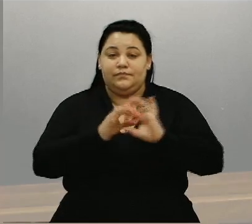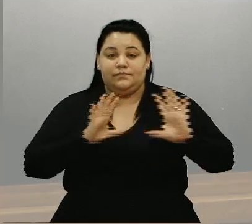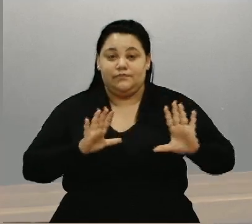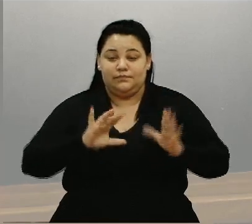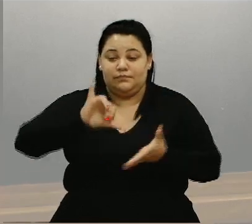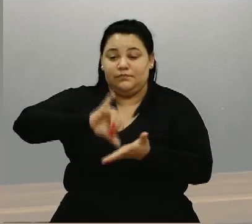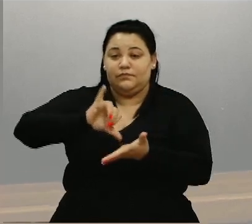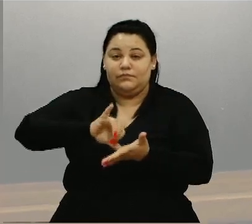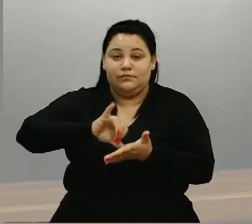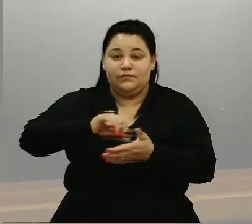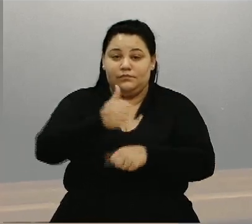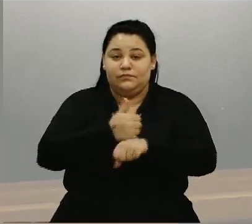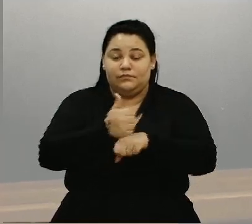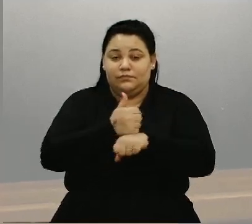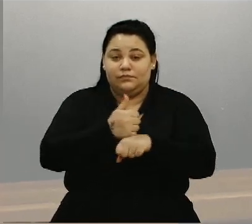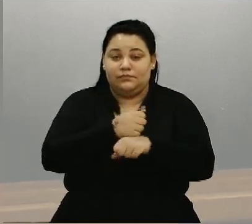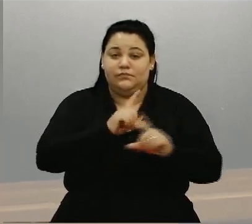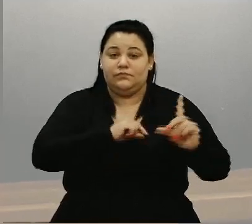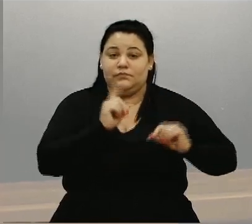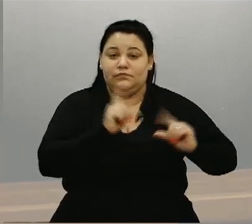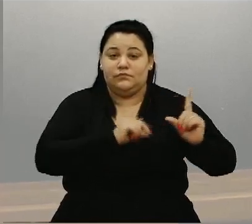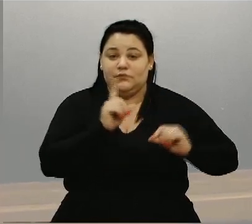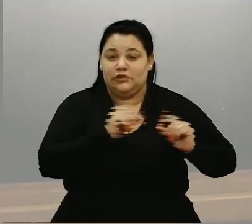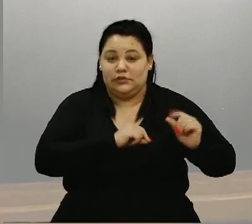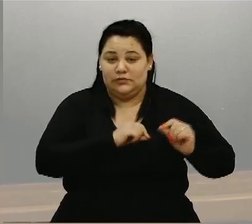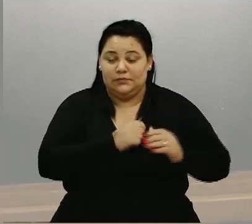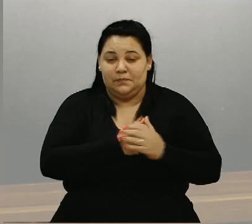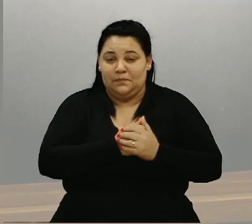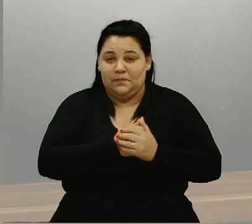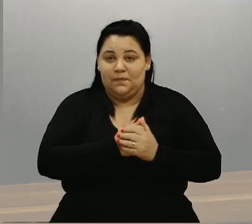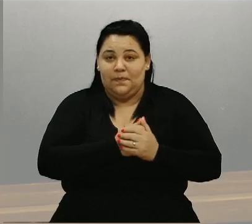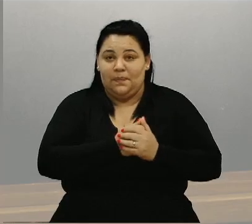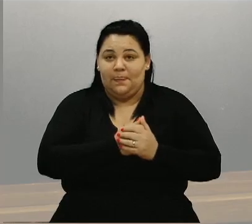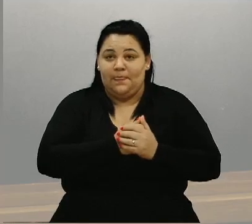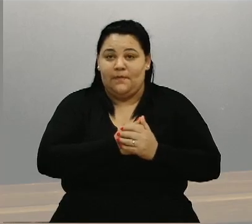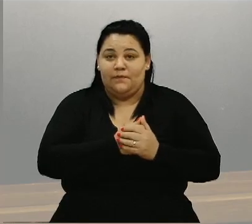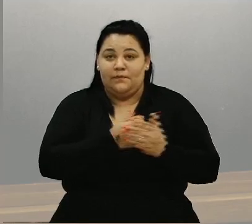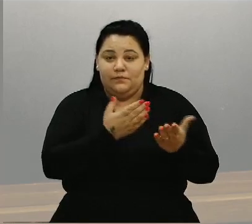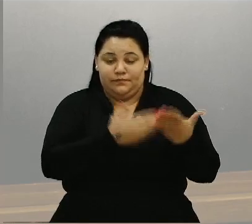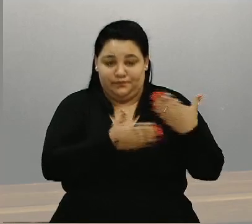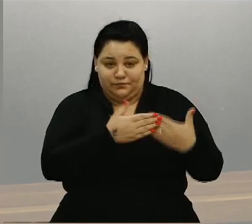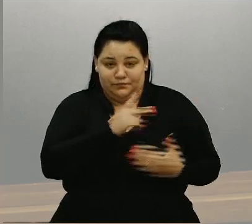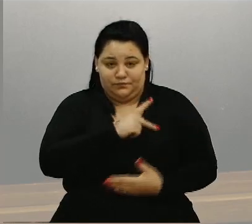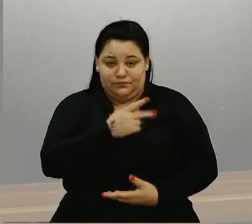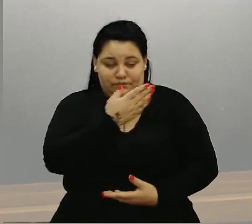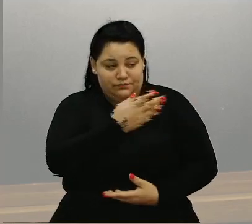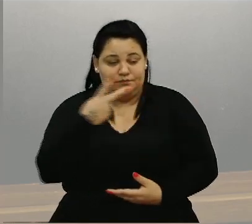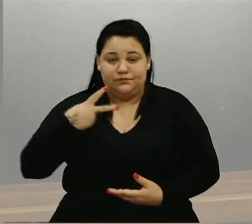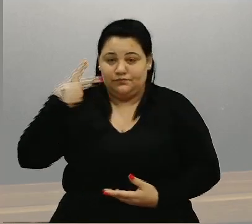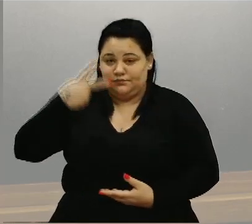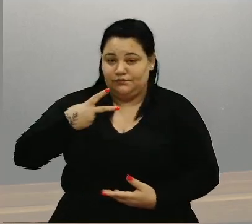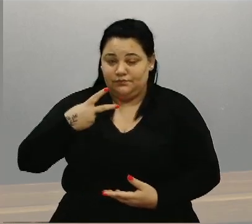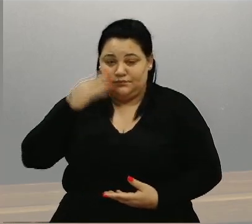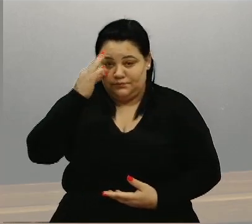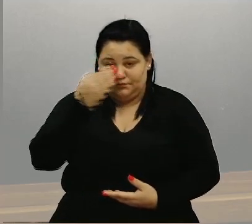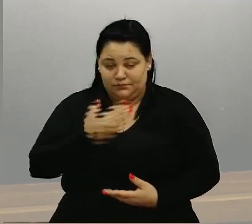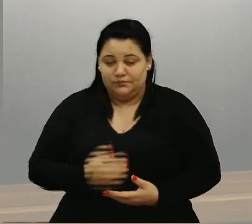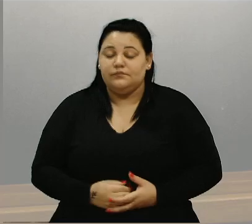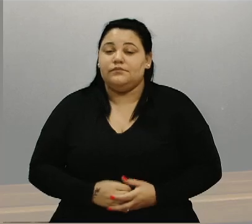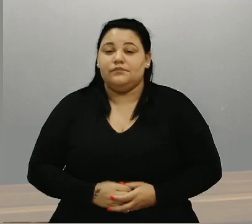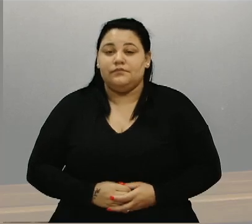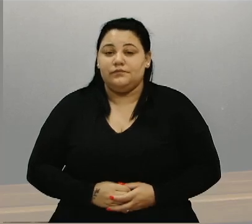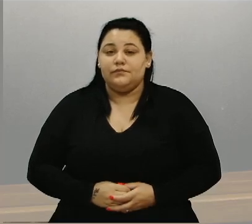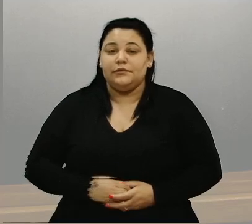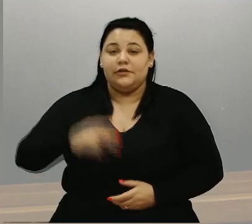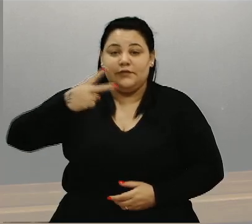Profissional Murialdo. Senhora Presidente, senhoras vereadoras e senhores vereadores, a